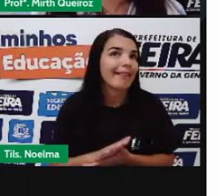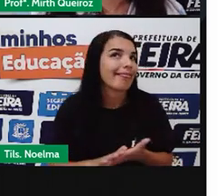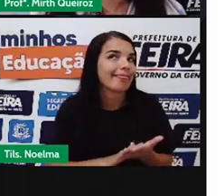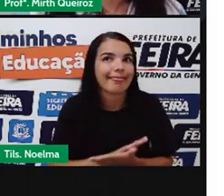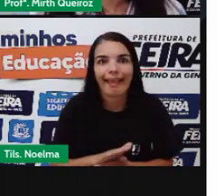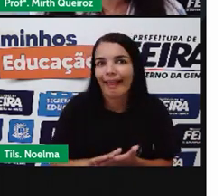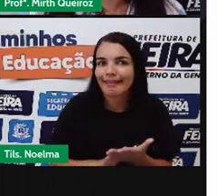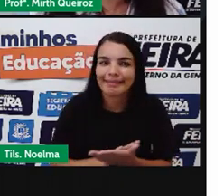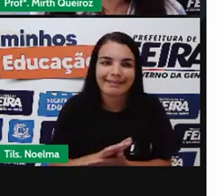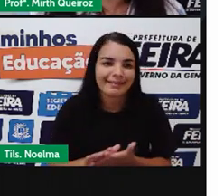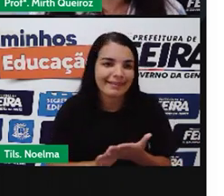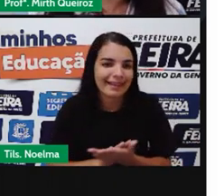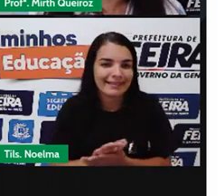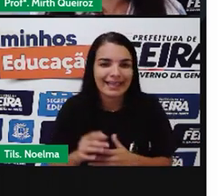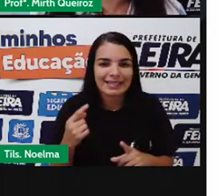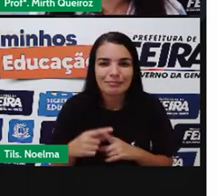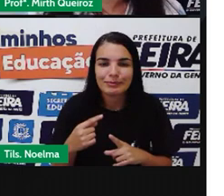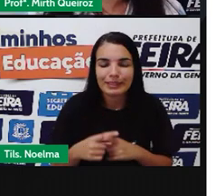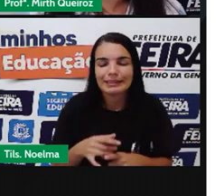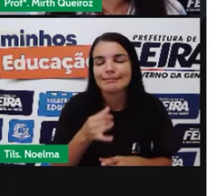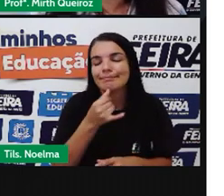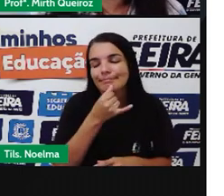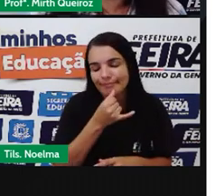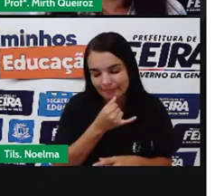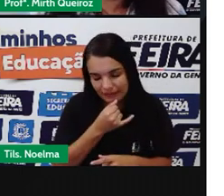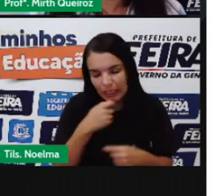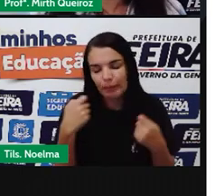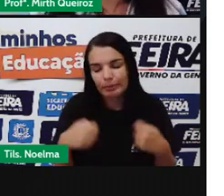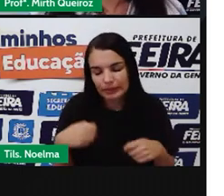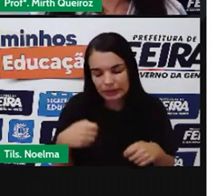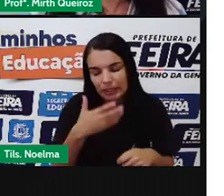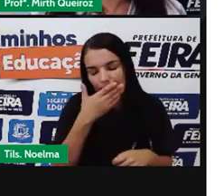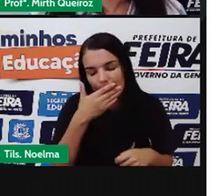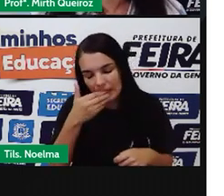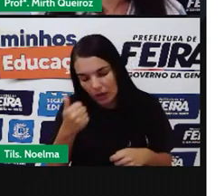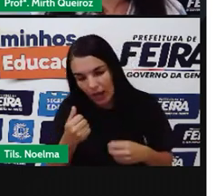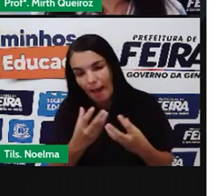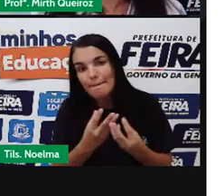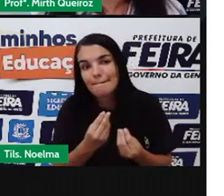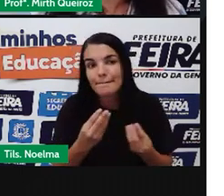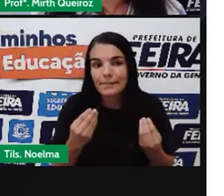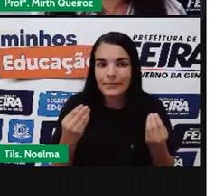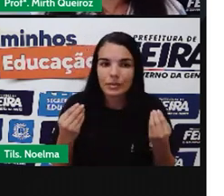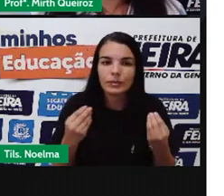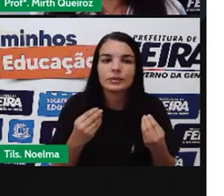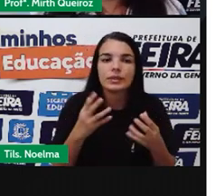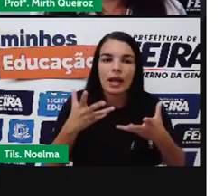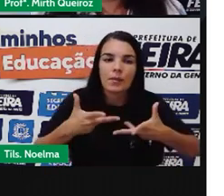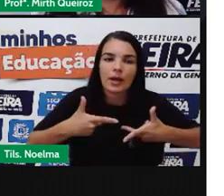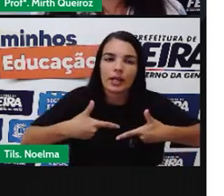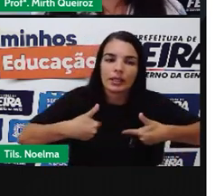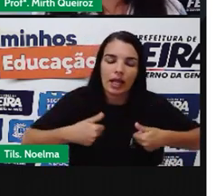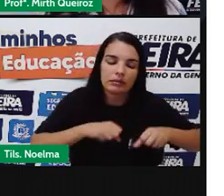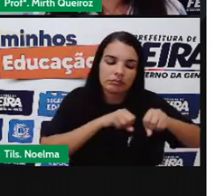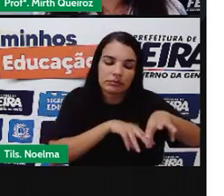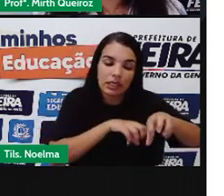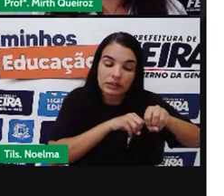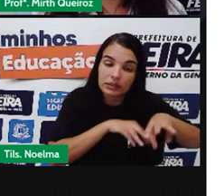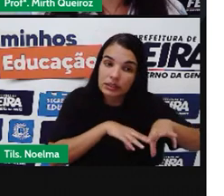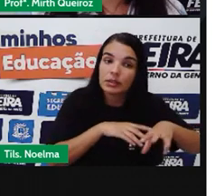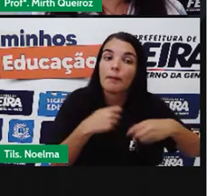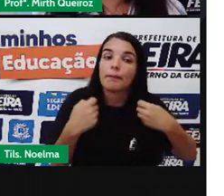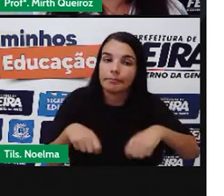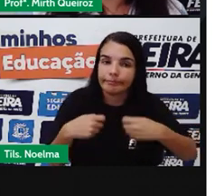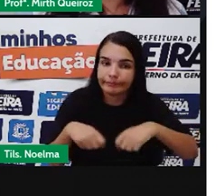Porque infelizmente A gente precisa Melhorar muito Em relação A qualidade Do ensino Né A qualidade